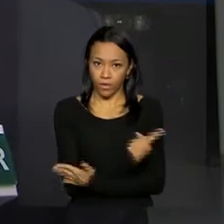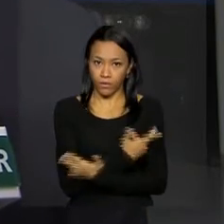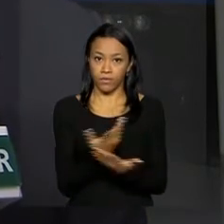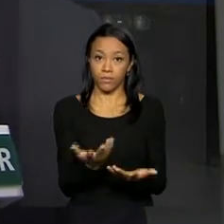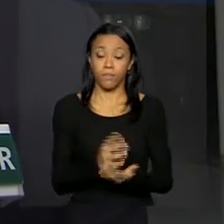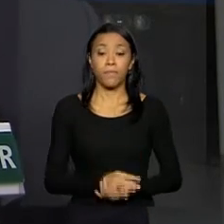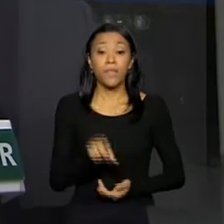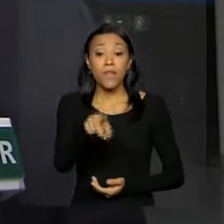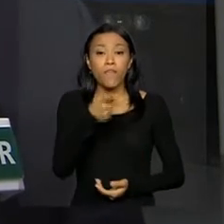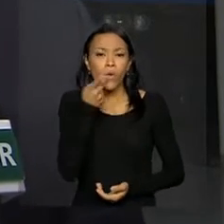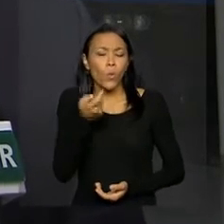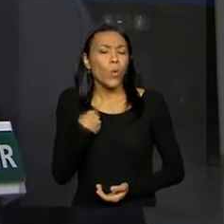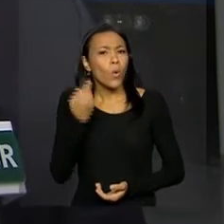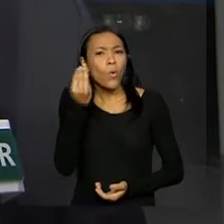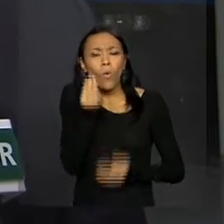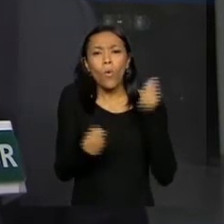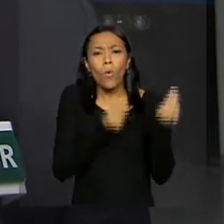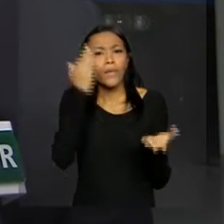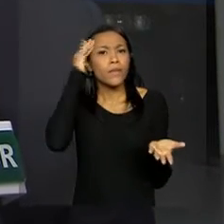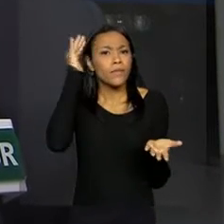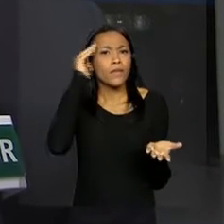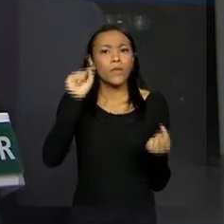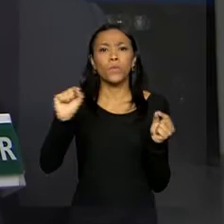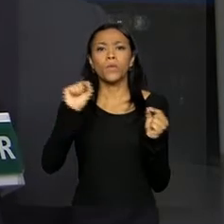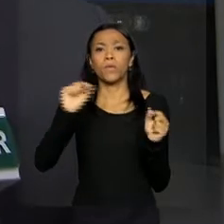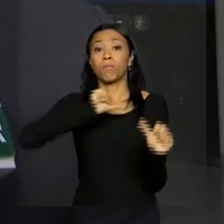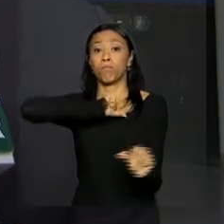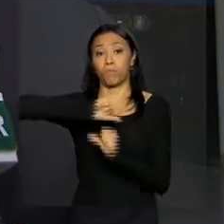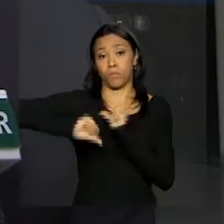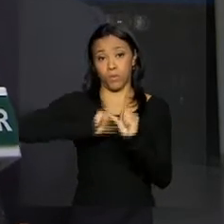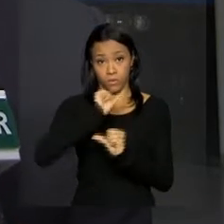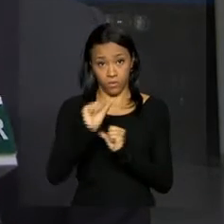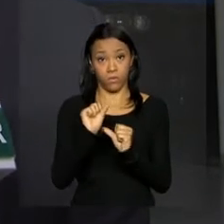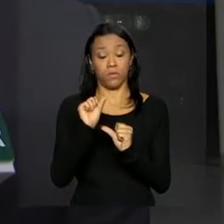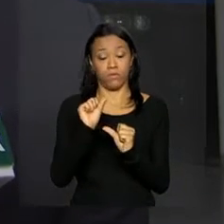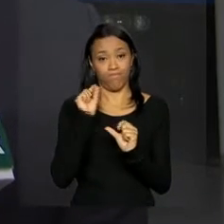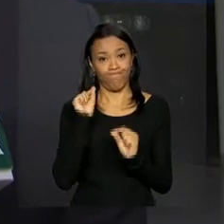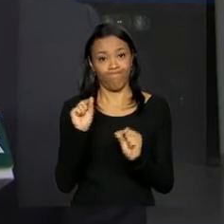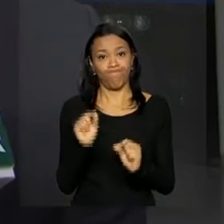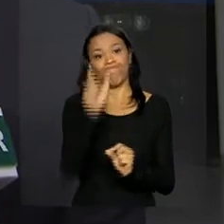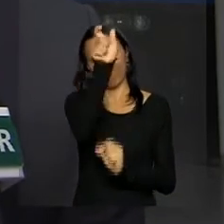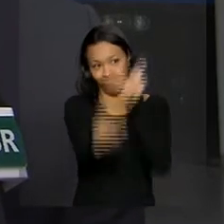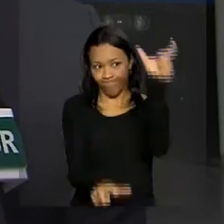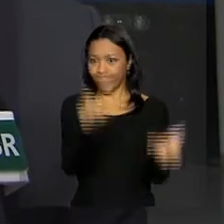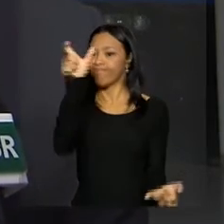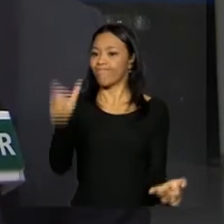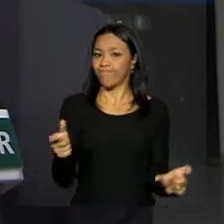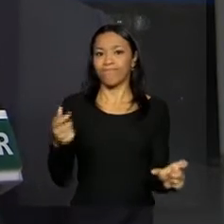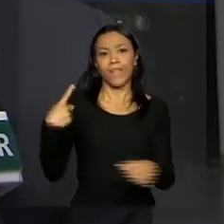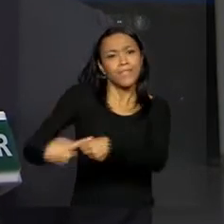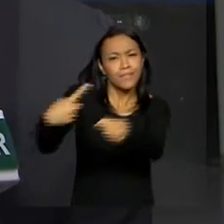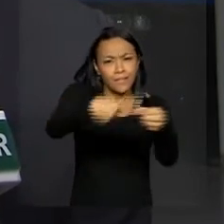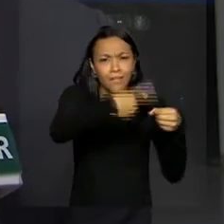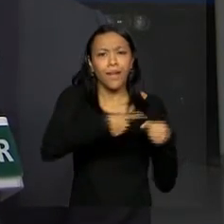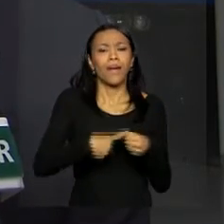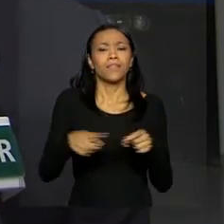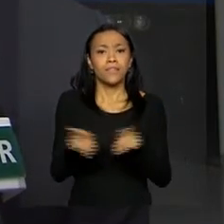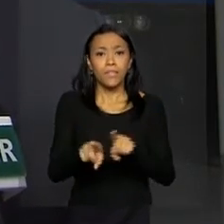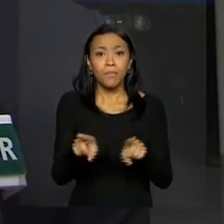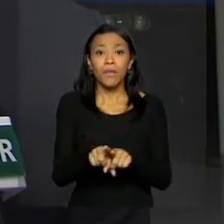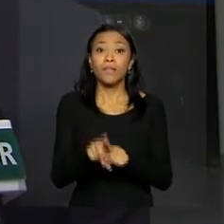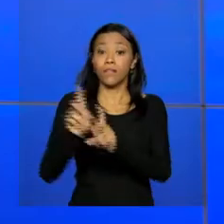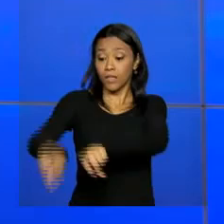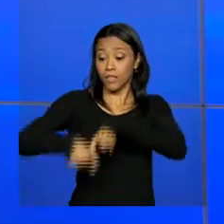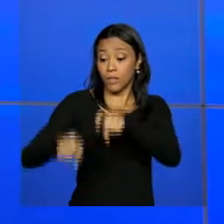o que mudou, qual o reflexo disso na vida das grandes cidades e também na produção da